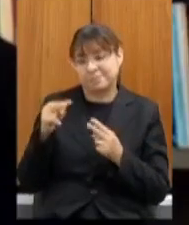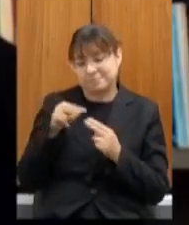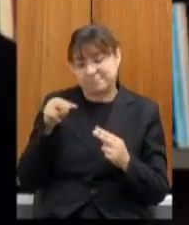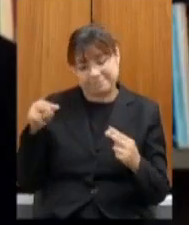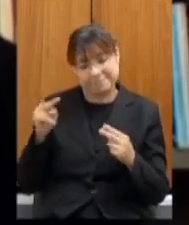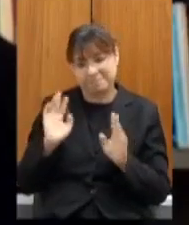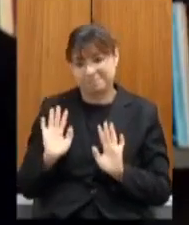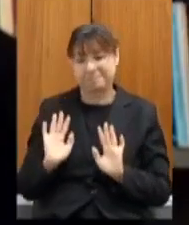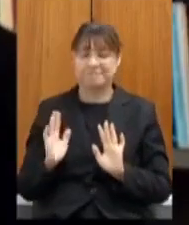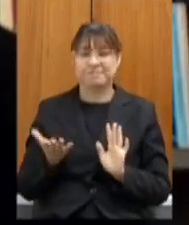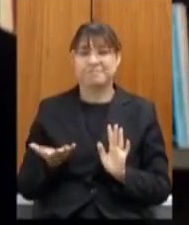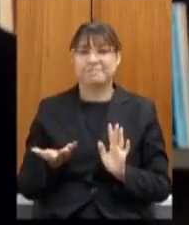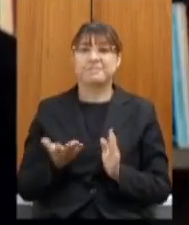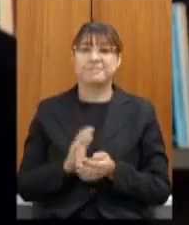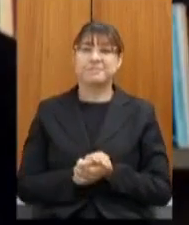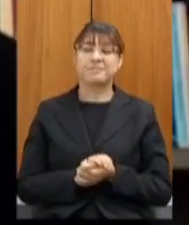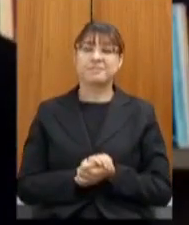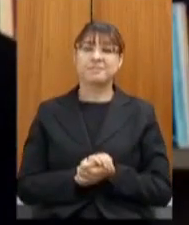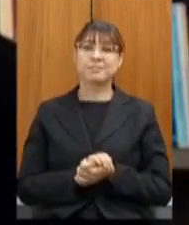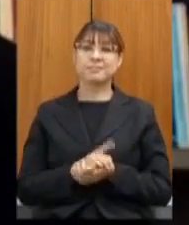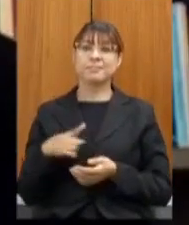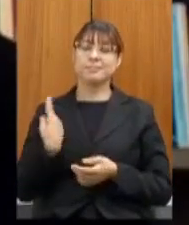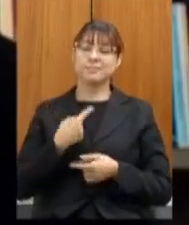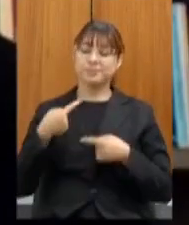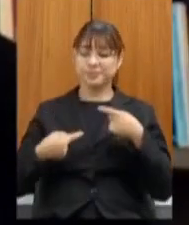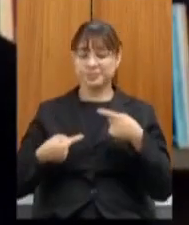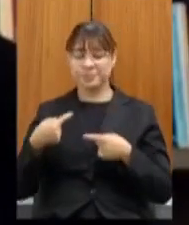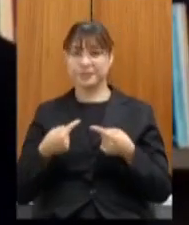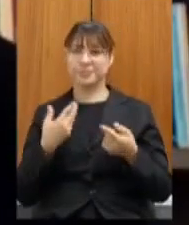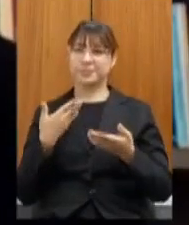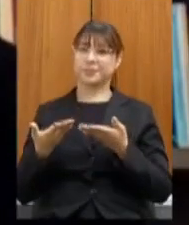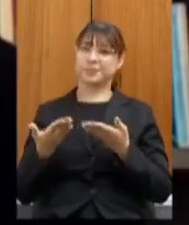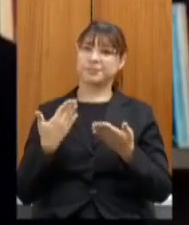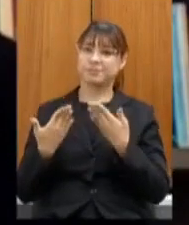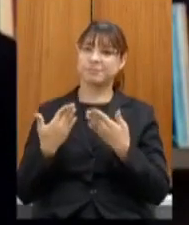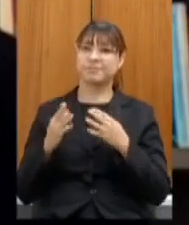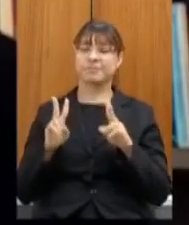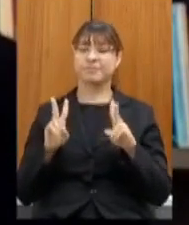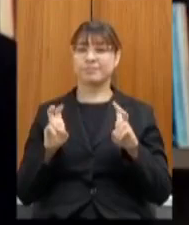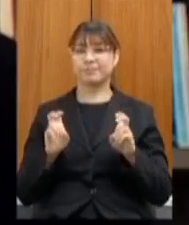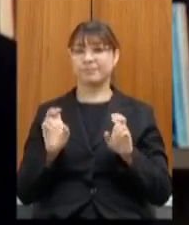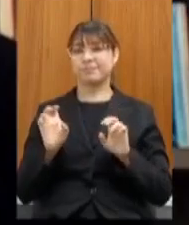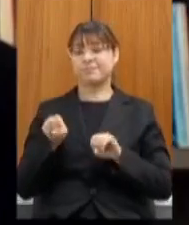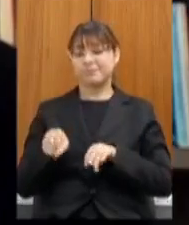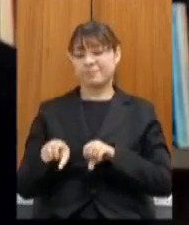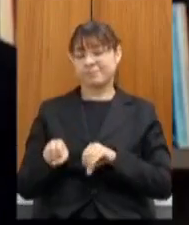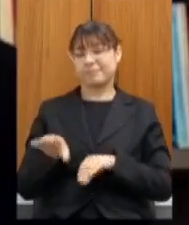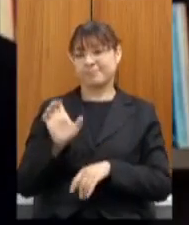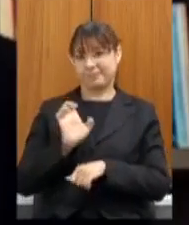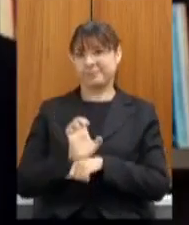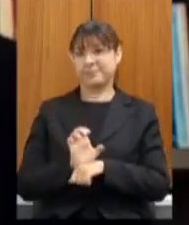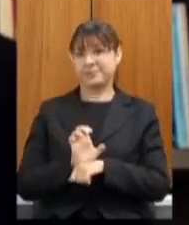distância para a gente discutir e debater a educação no estado